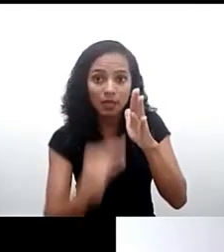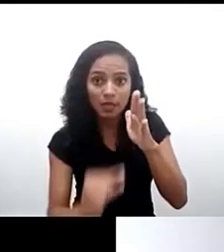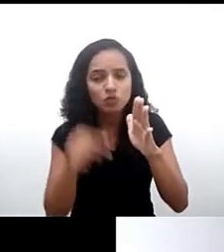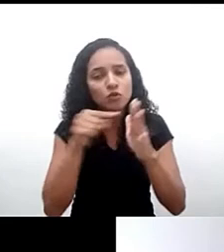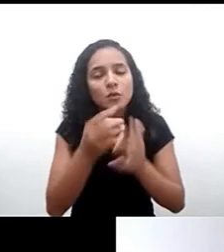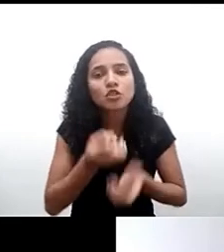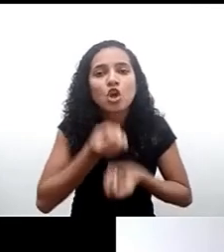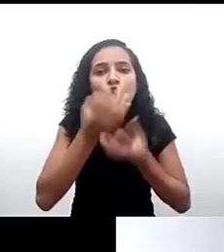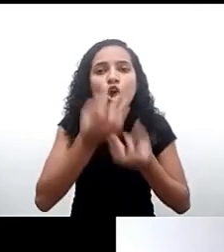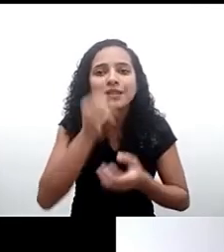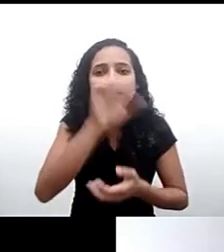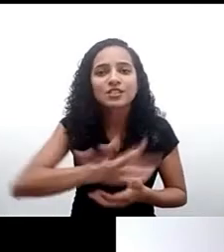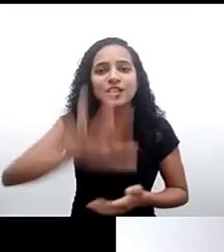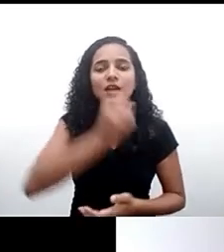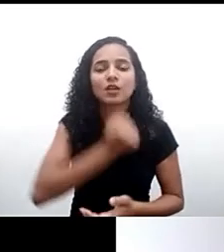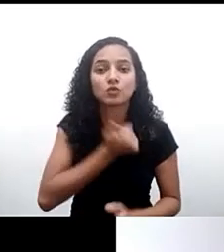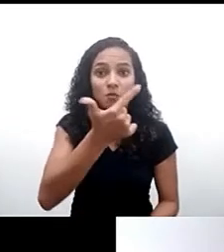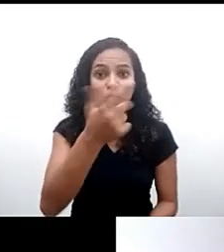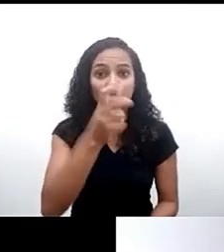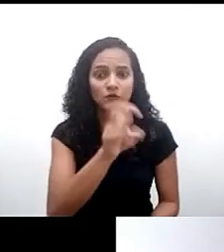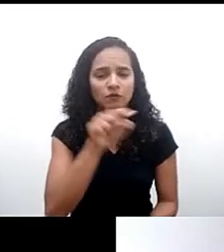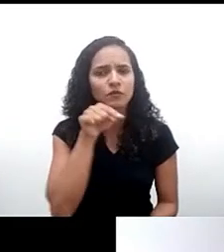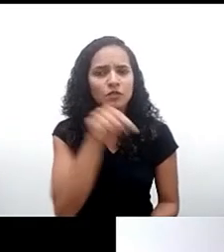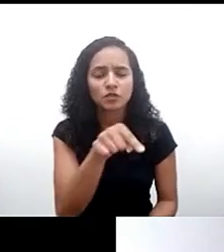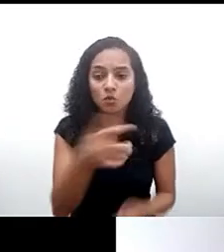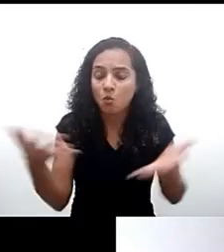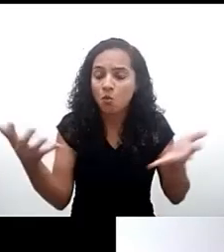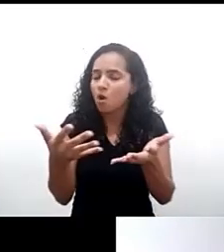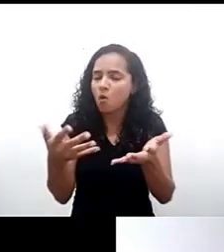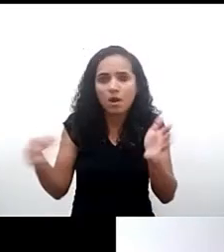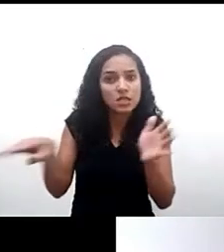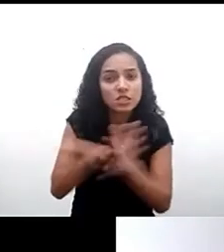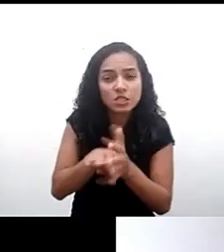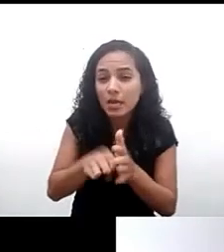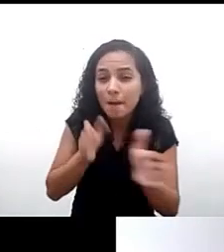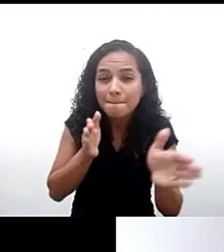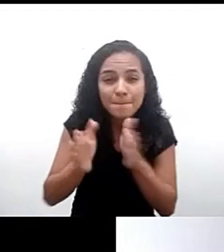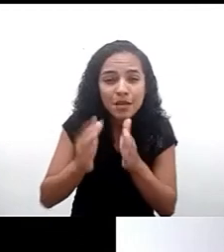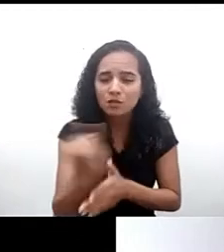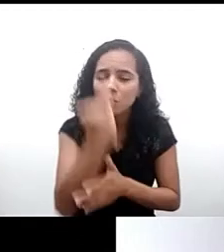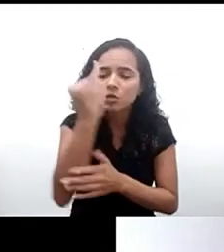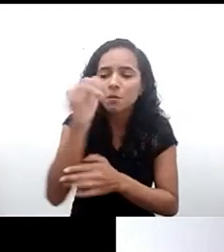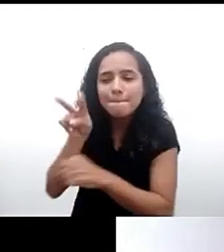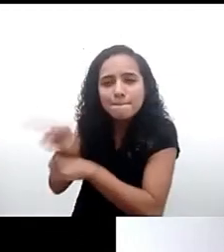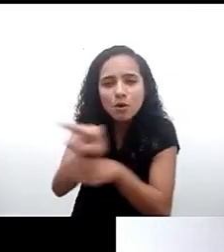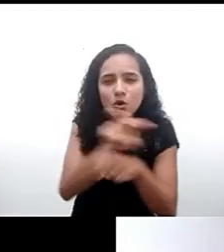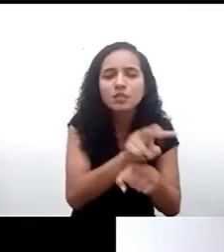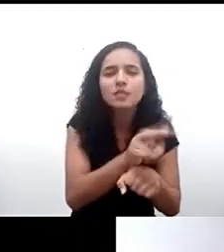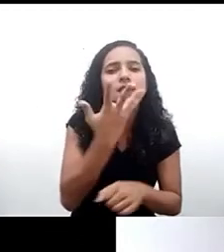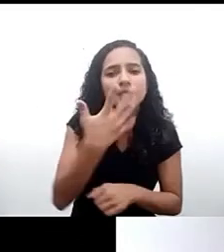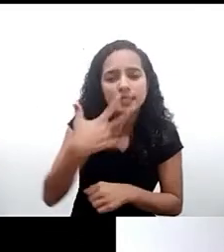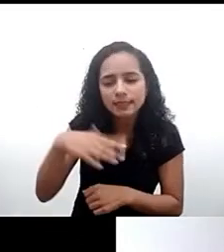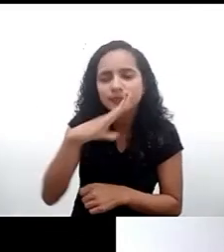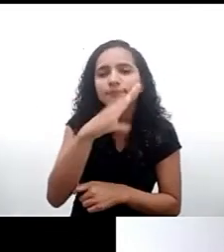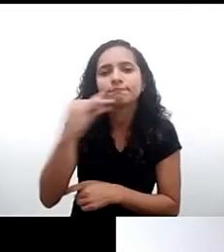número 25 ele chega num momento muito importante também para Brasil para a proteção das crianças em especial e aqui eu